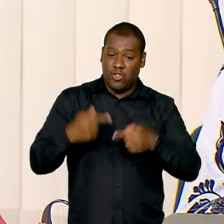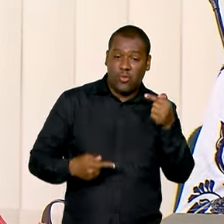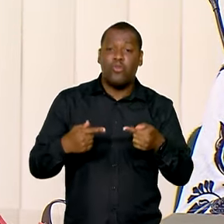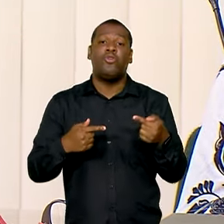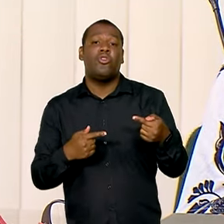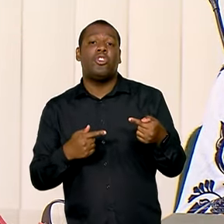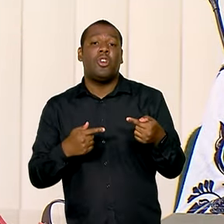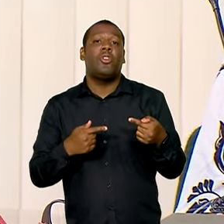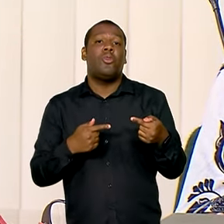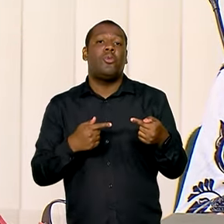para os próximos 10 anos. Obrigado.